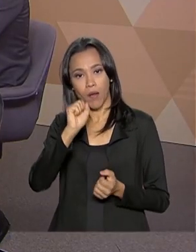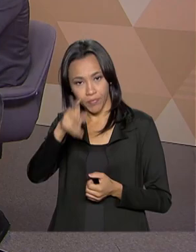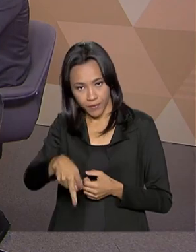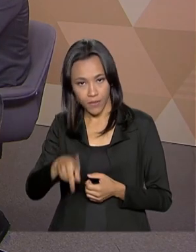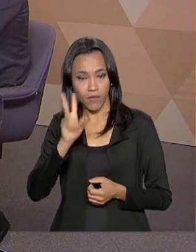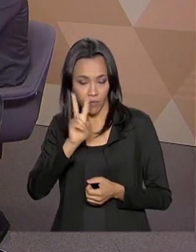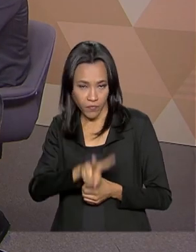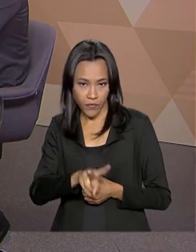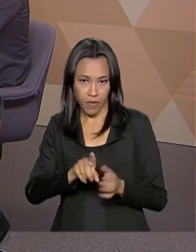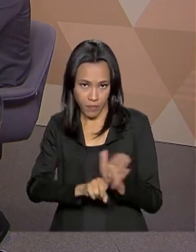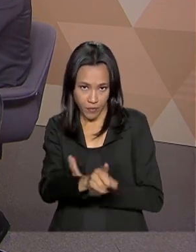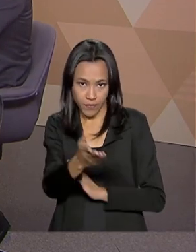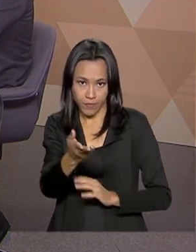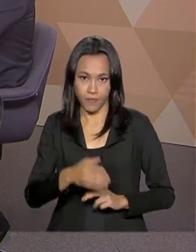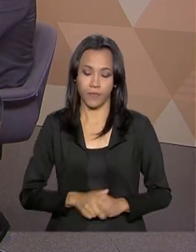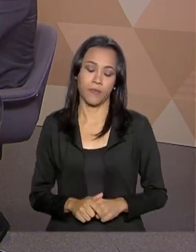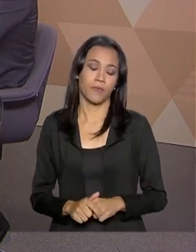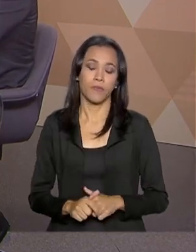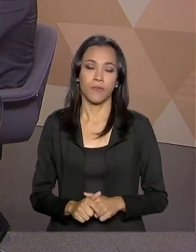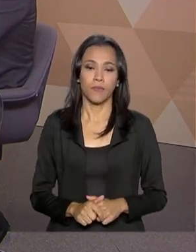Vamos ver aqui a pergunta da Marilena.